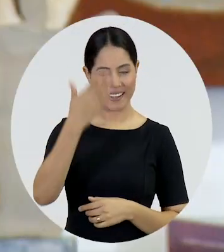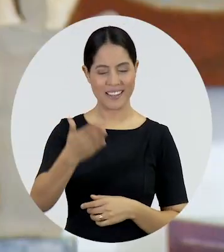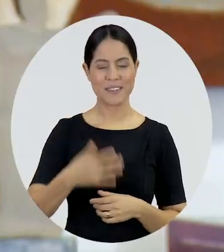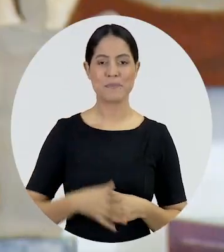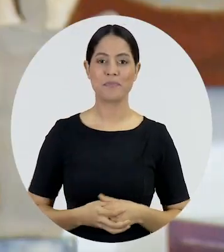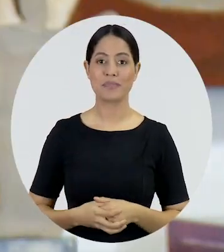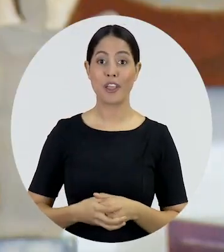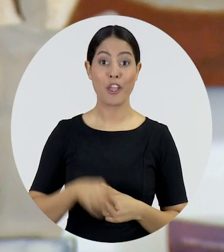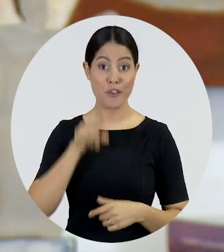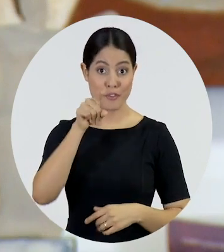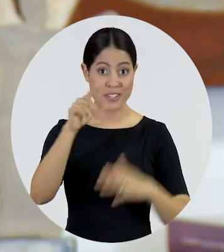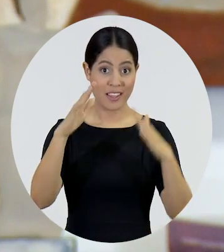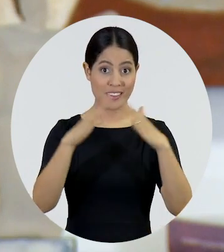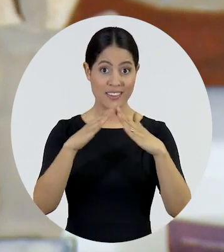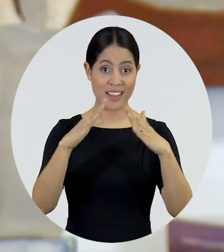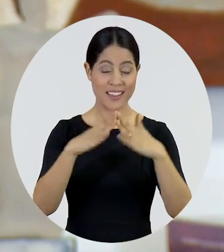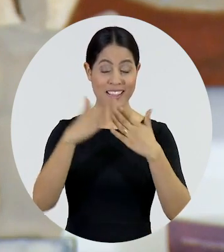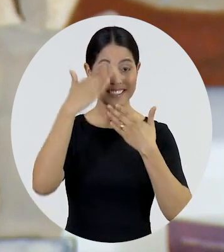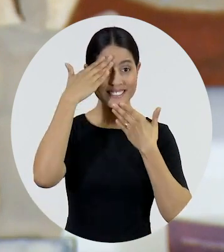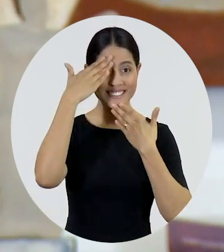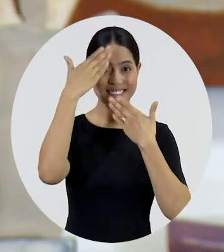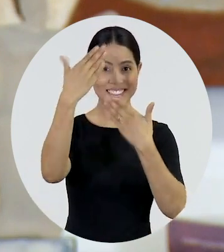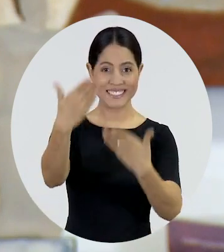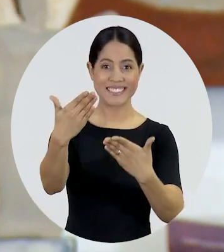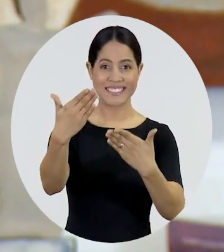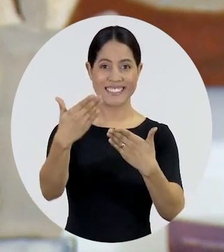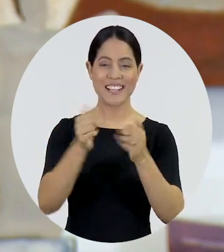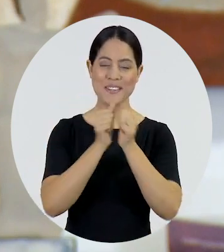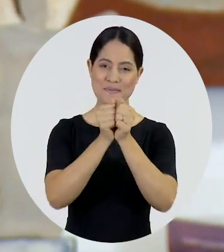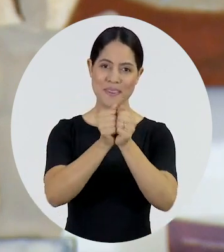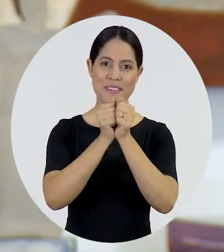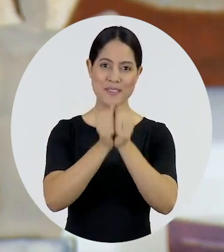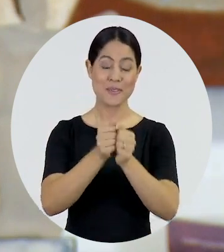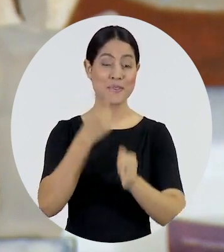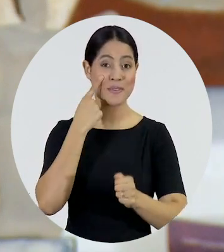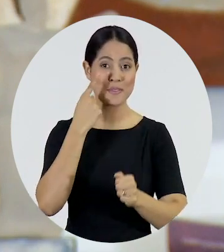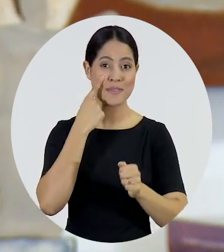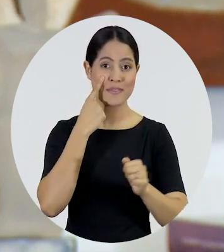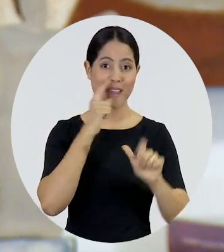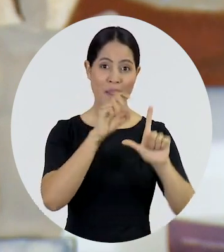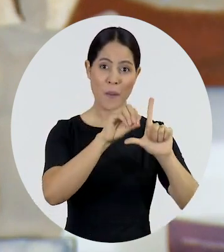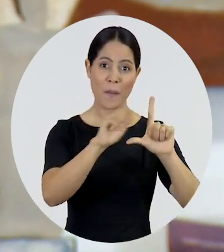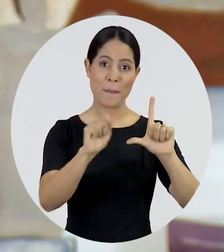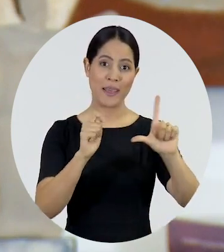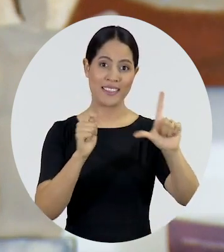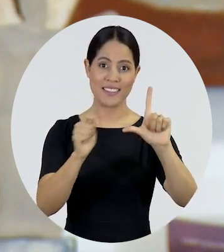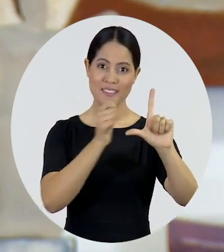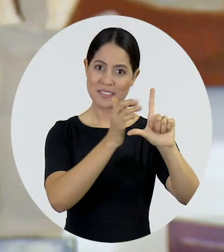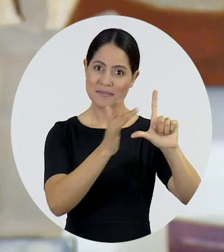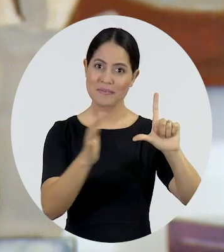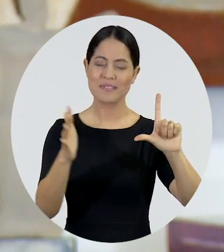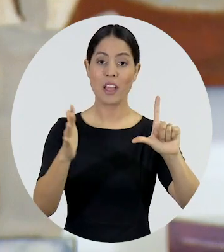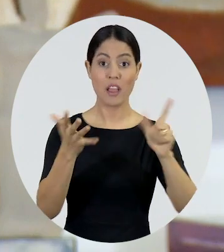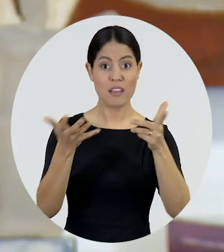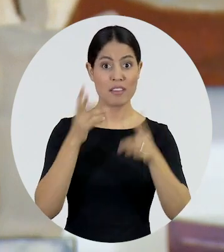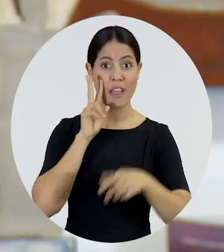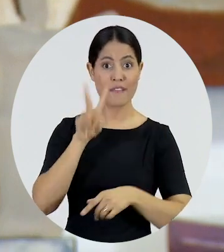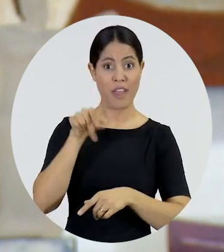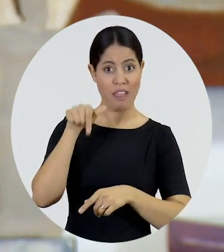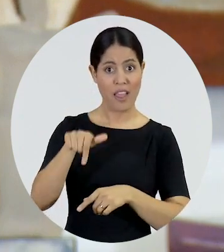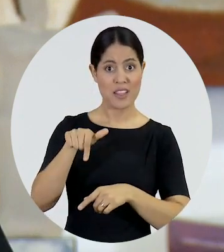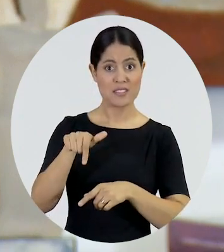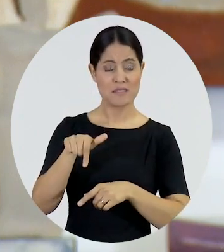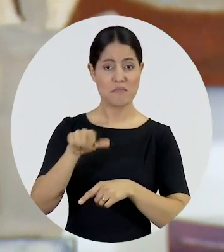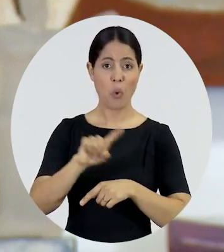Obrigada mais uma vez. E você que está em casa, também muito obrigada por conferir conosco todo este OAB Entrevista. Quer rever